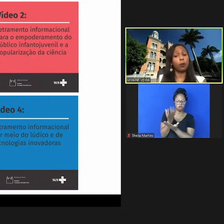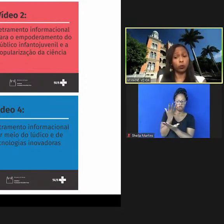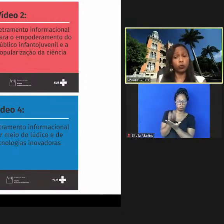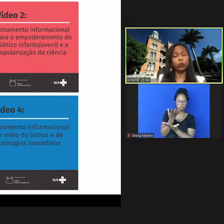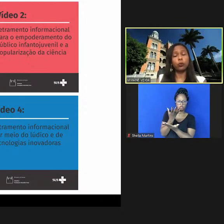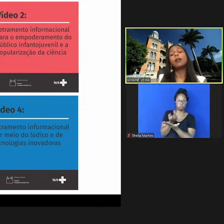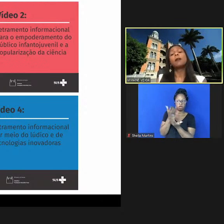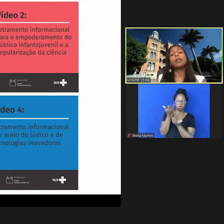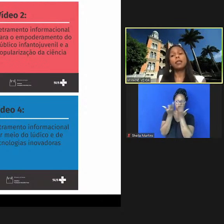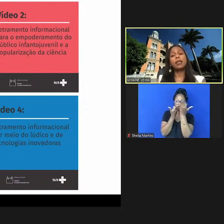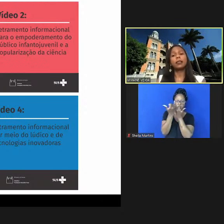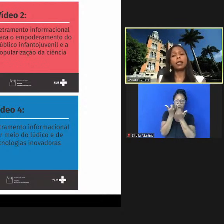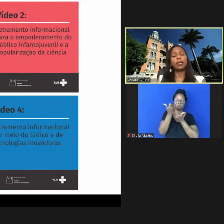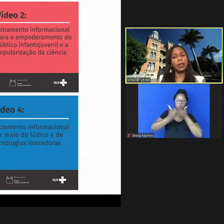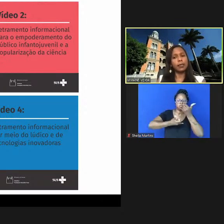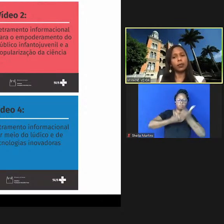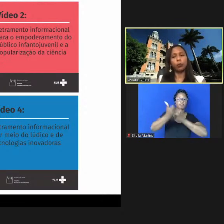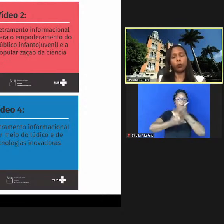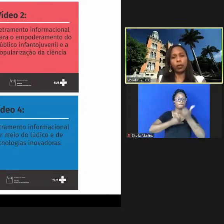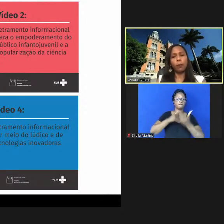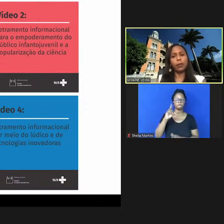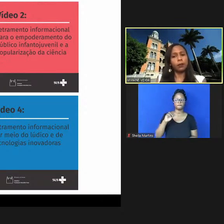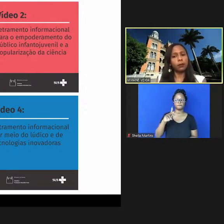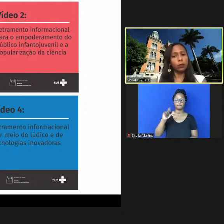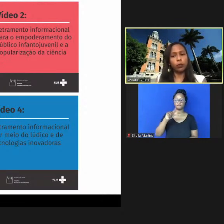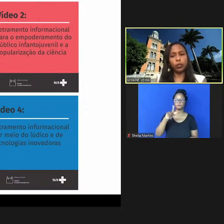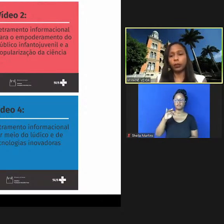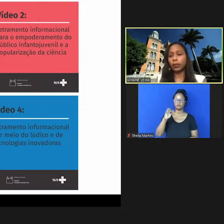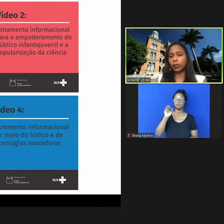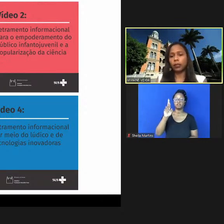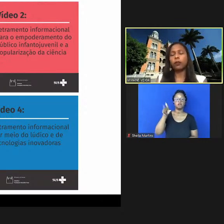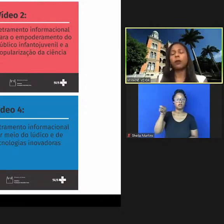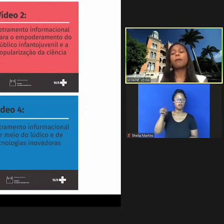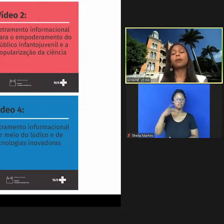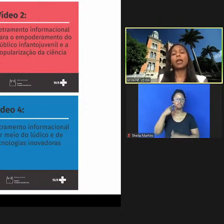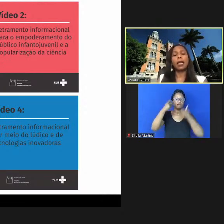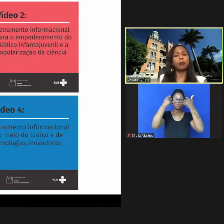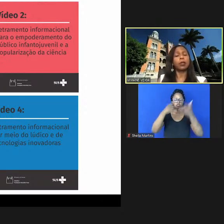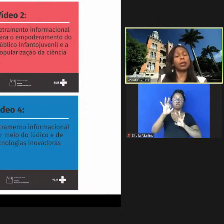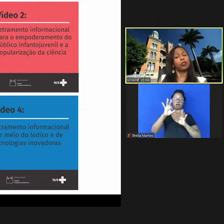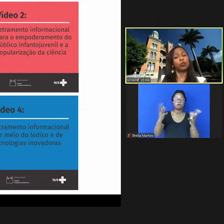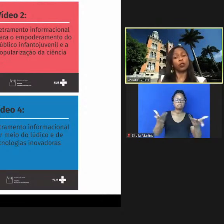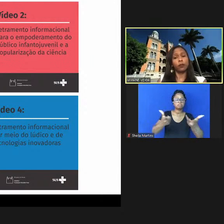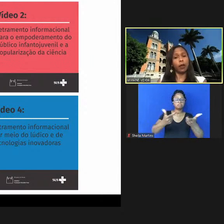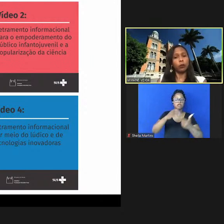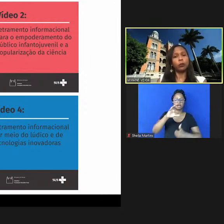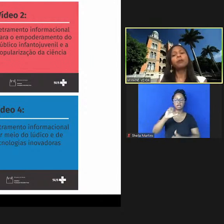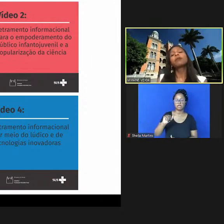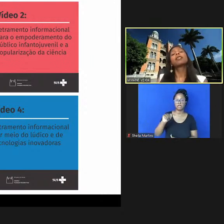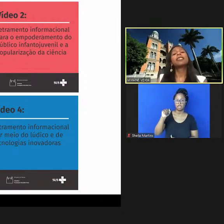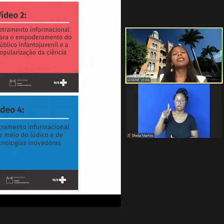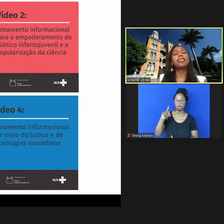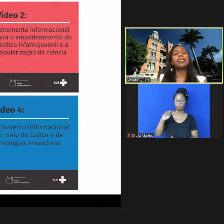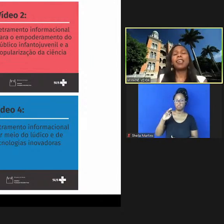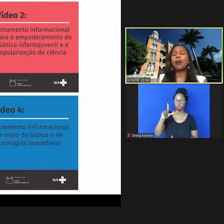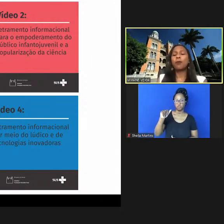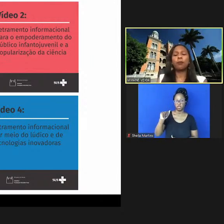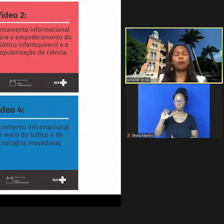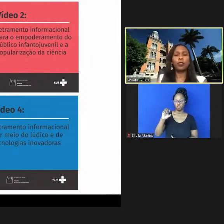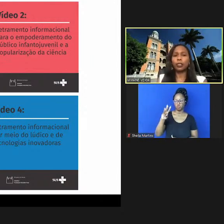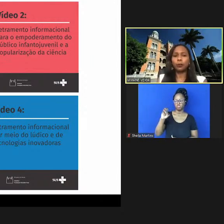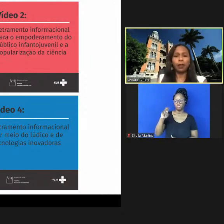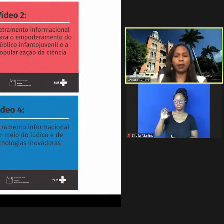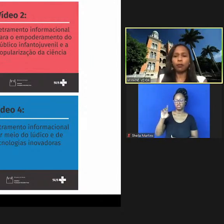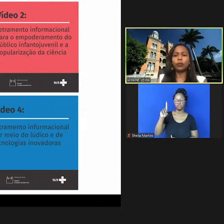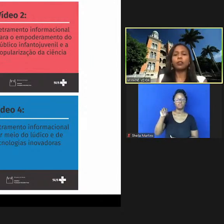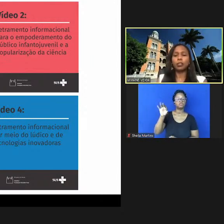por meio lúdico e a Daniela Alessa do portal apresentando um projeto incrível da cápsula de Osvaldo que é um